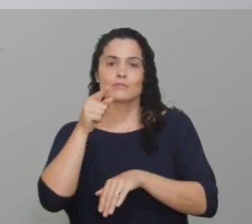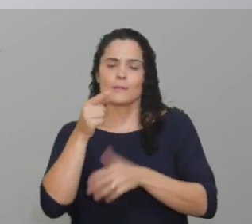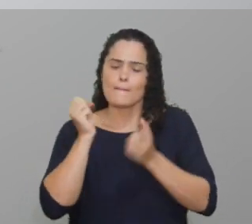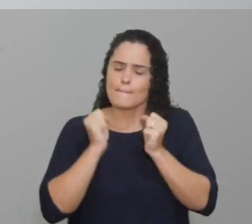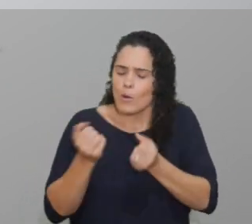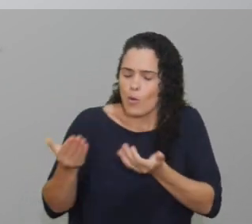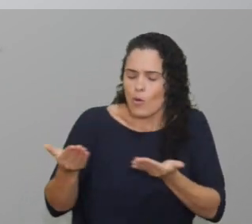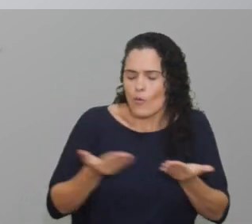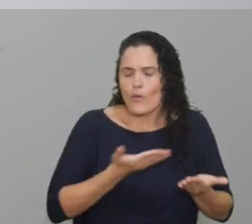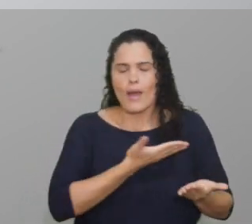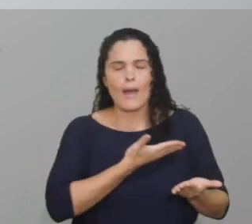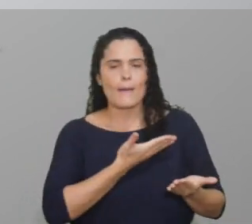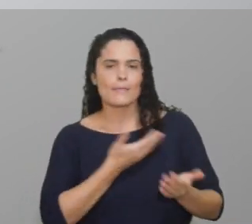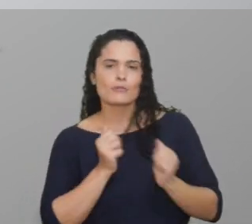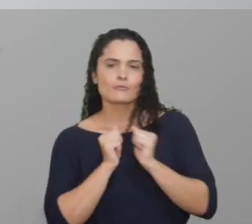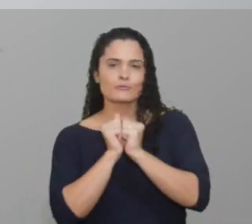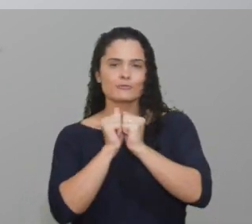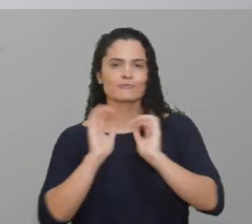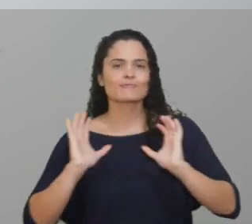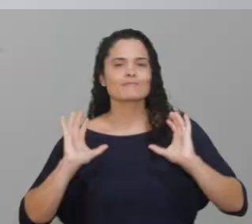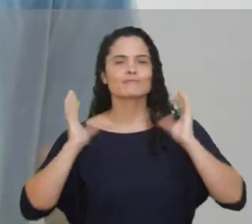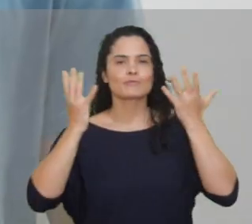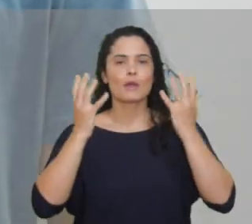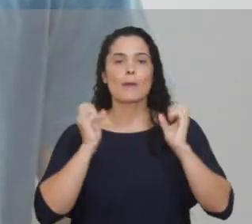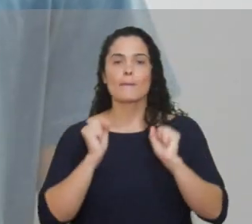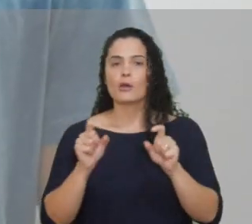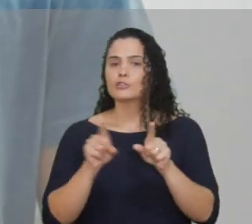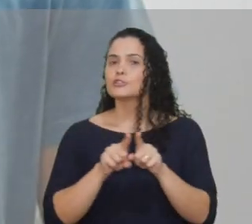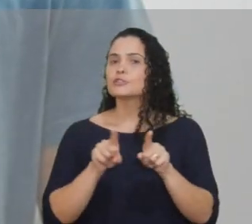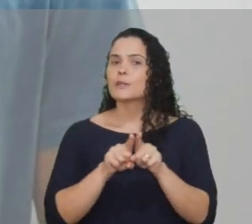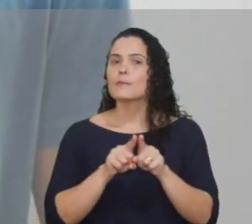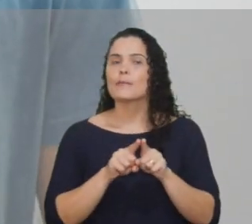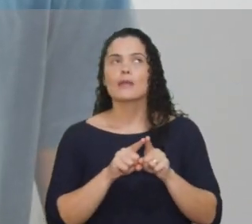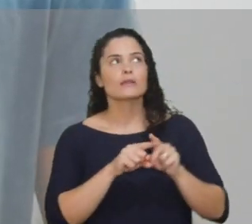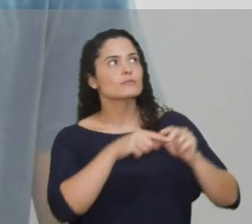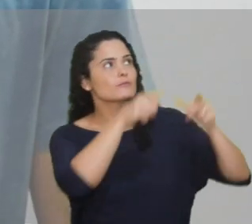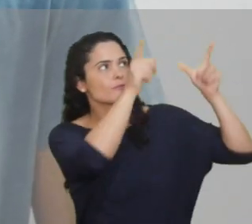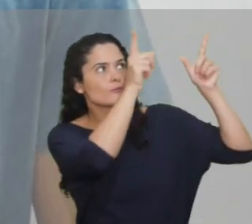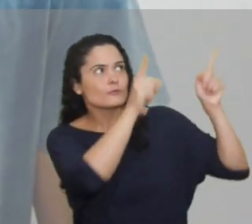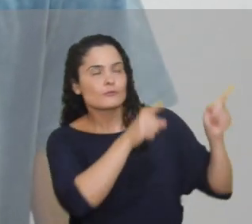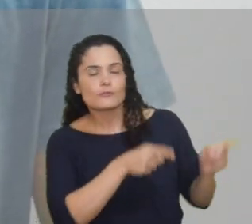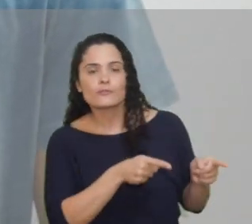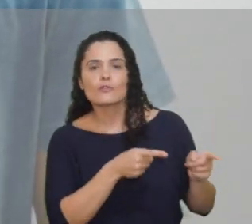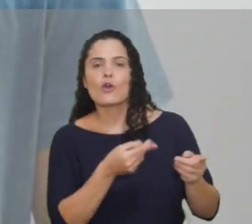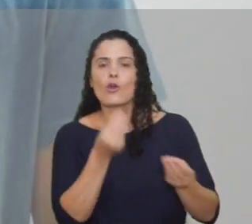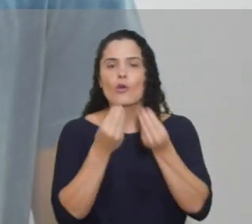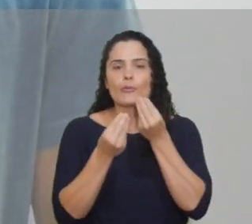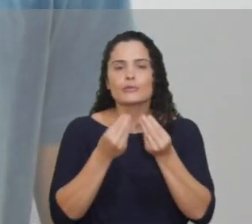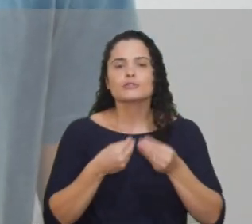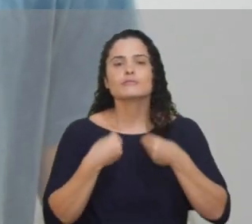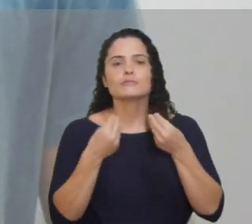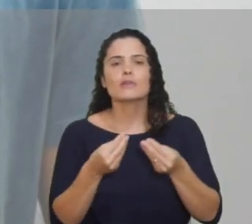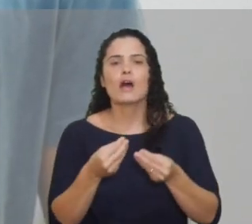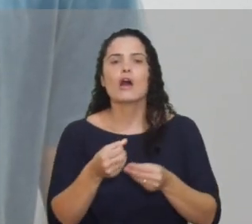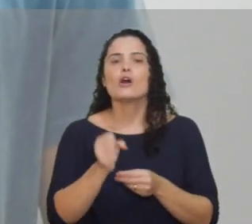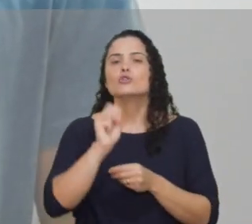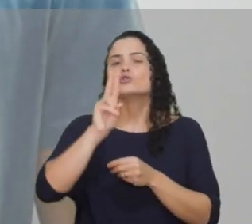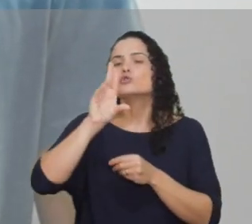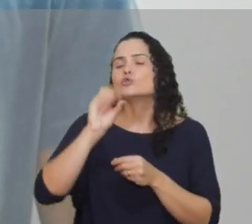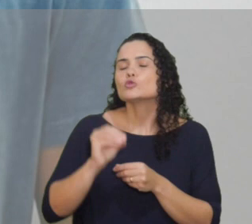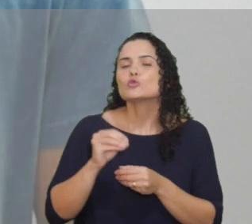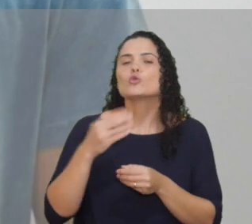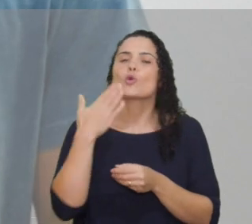Lembrando que você pode convidar amigos para celebrar conosco. Você pode levar também algum desses itens para compartilhar no lanche. Sucos,